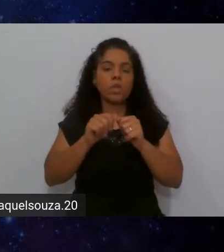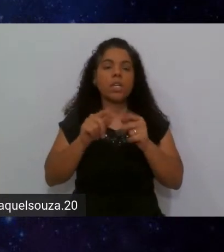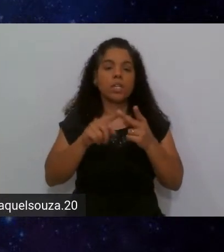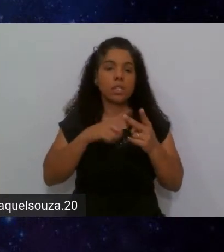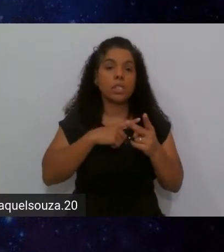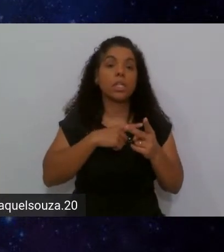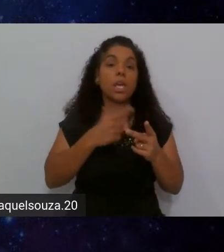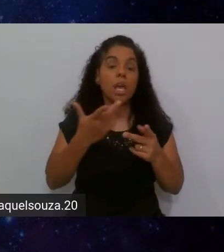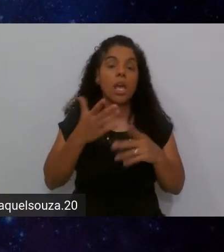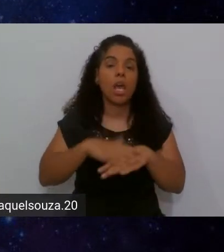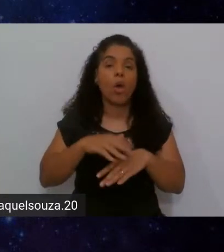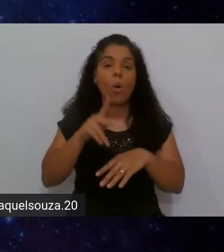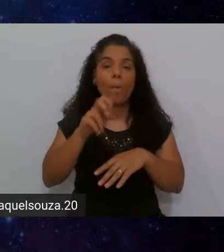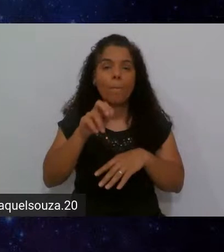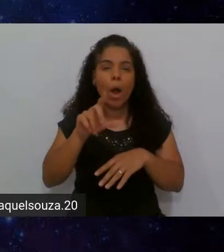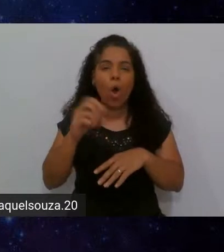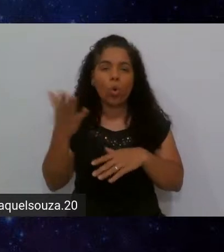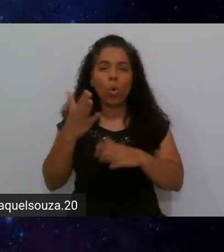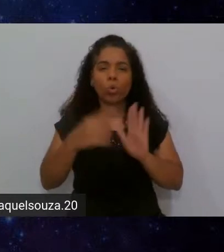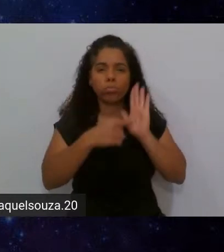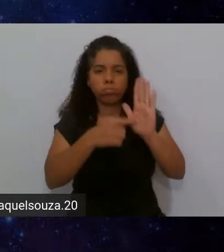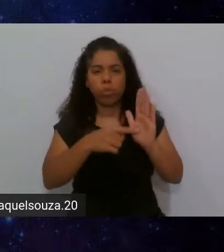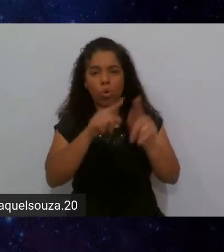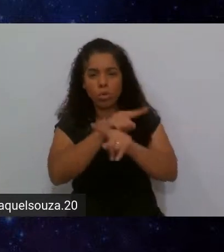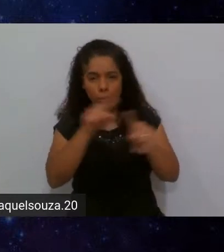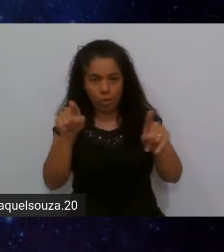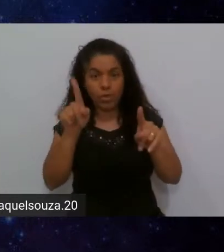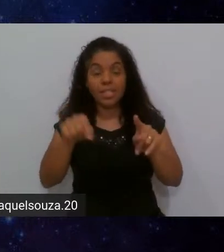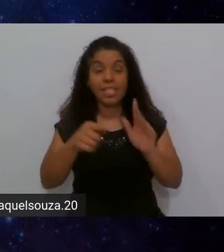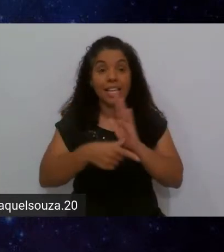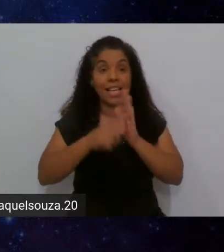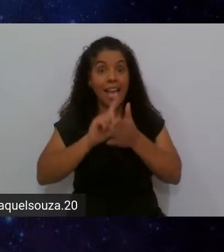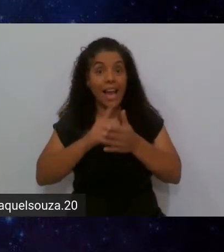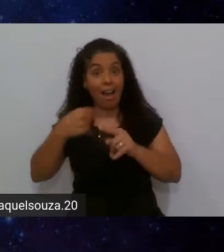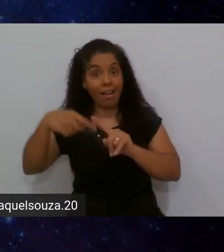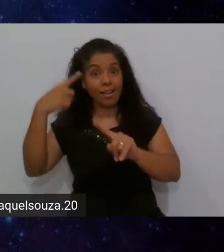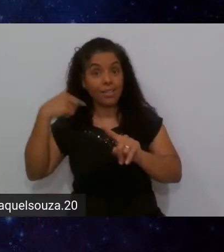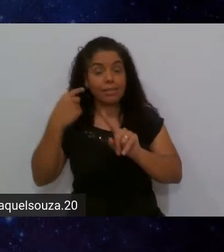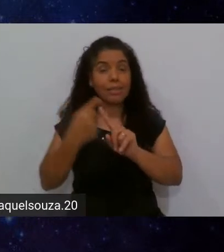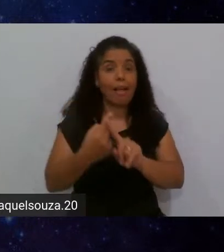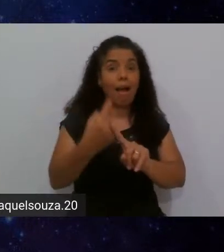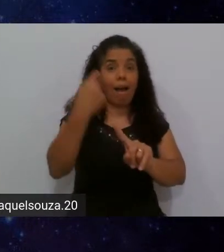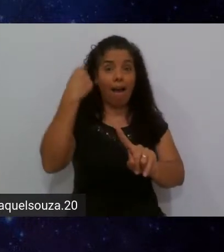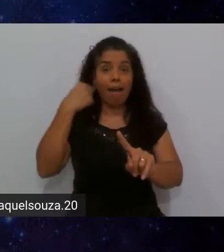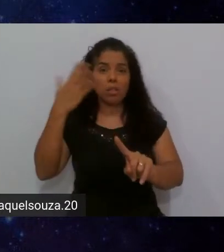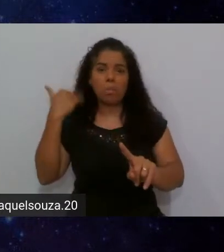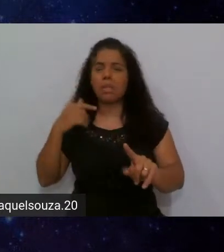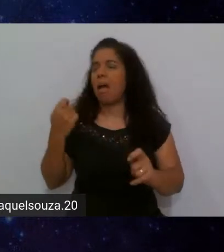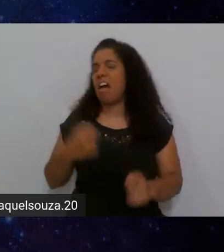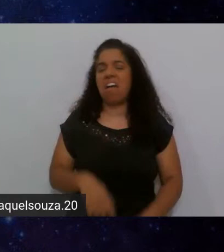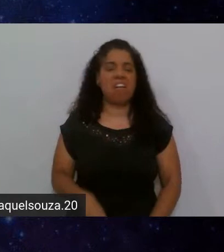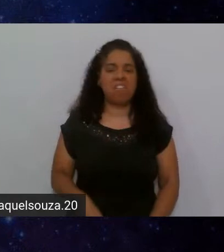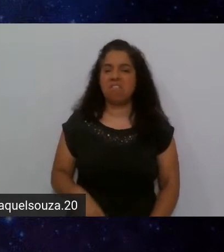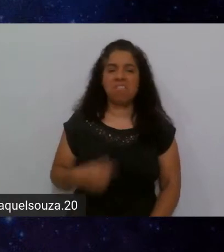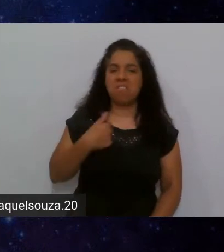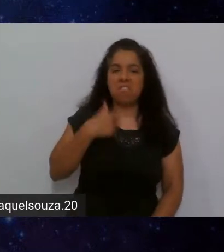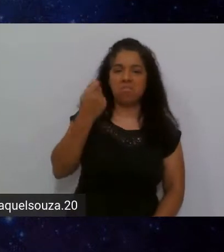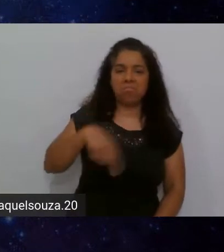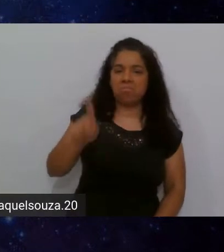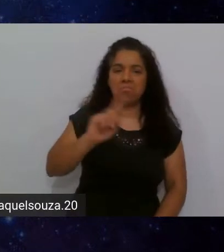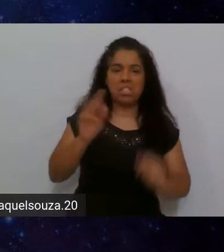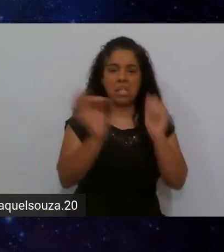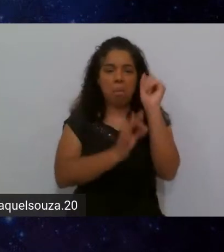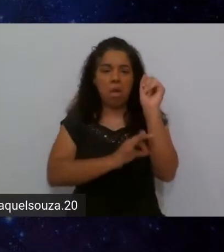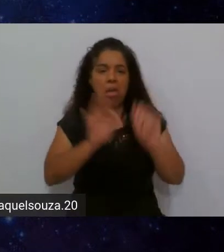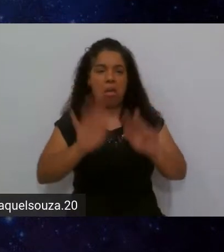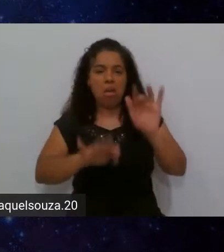o o Paulo hoje trouxe para vocês né que antes lá no passado ah eu não preciso saber codar e tinha